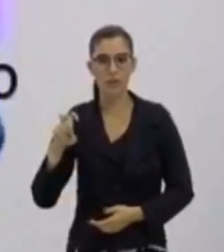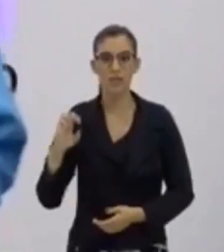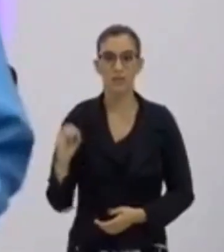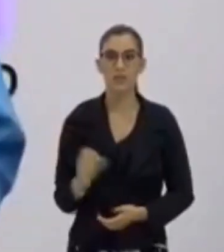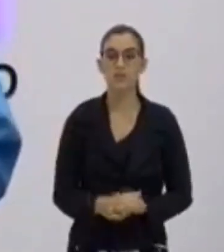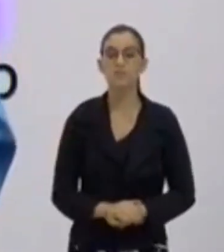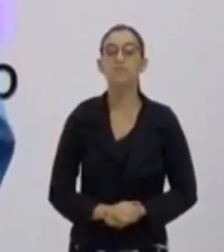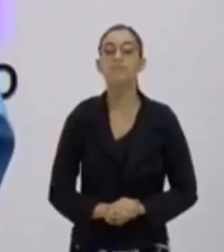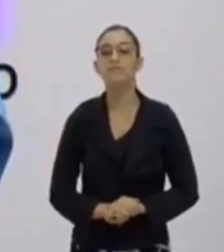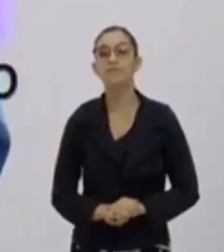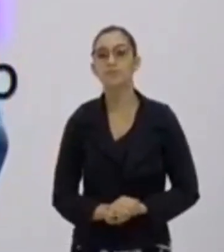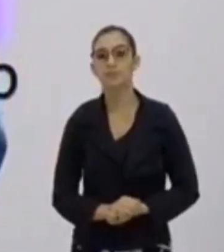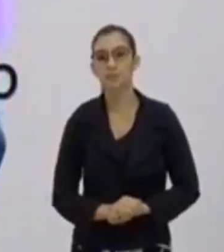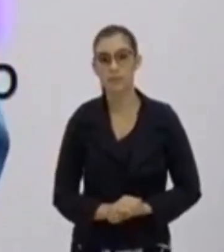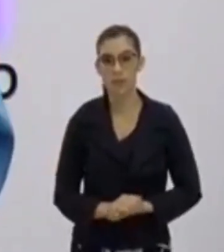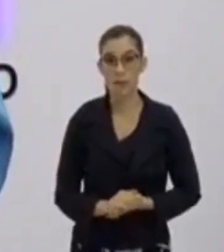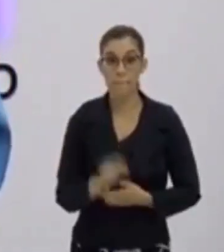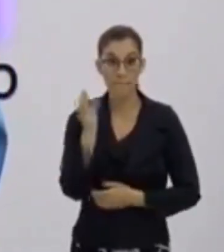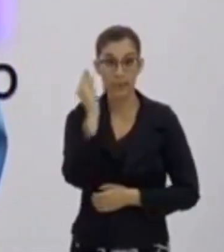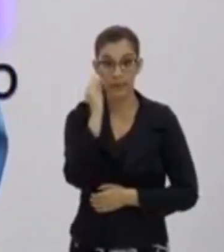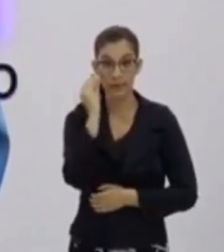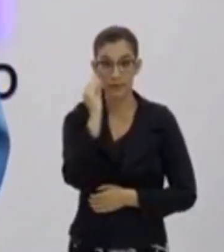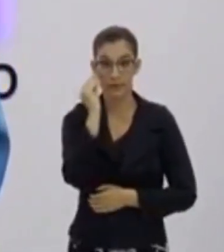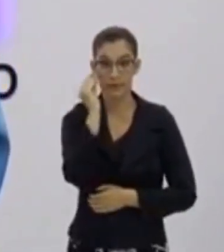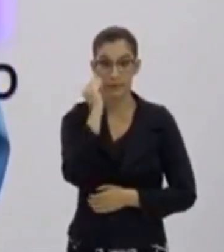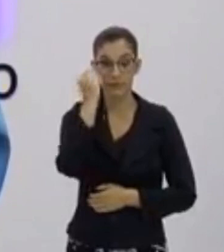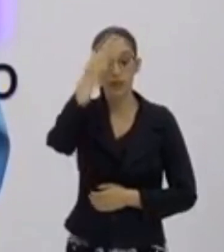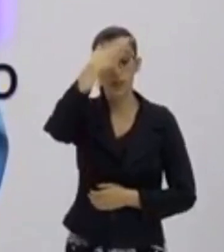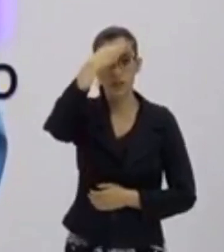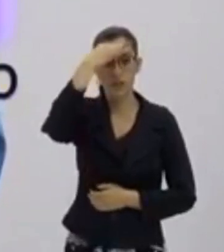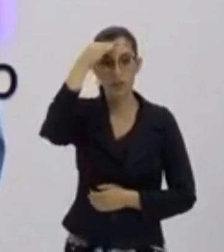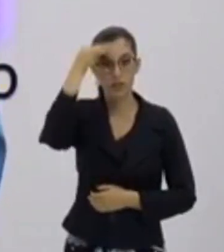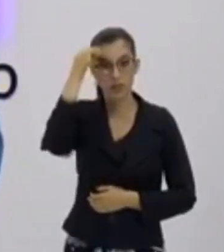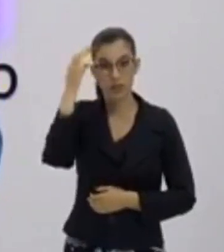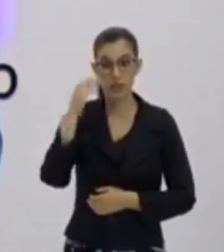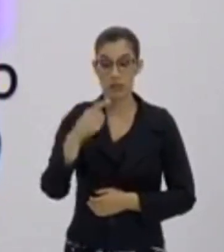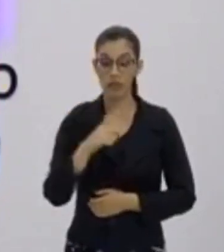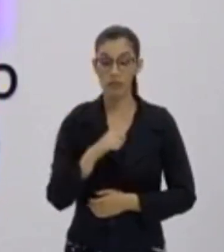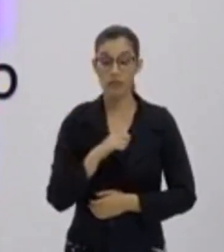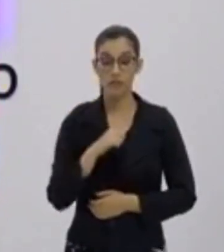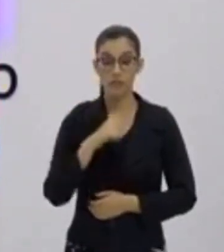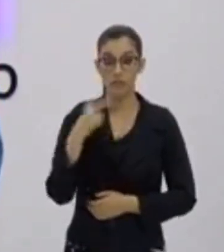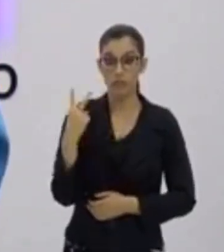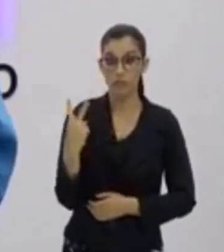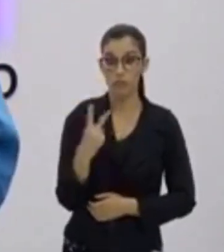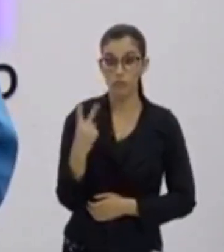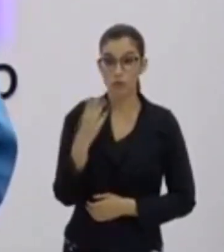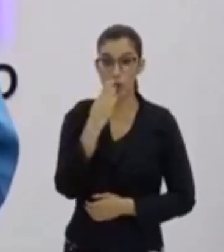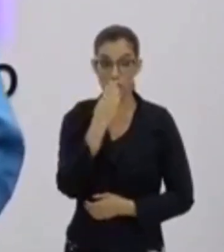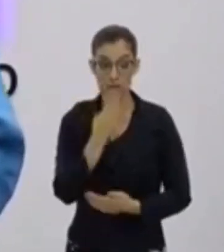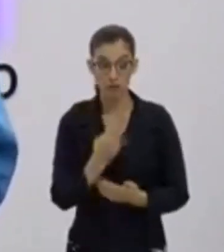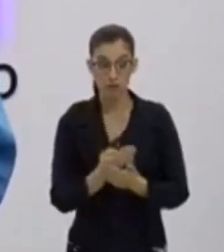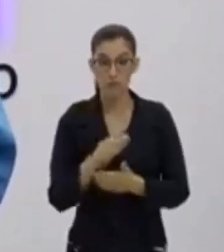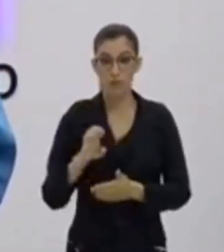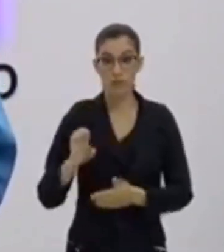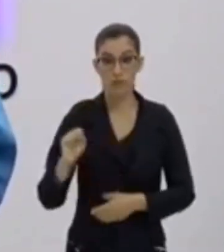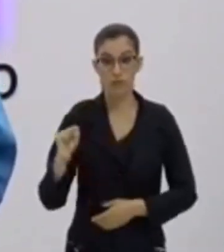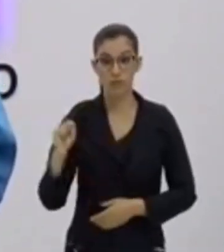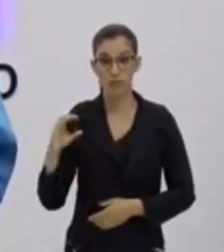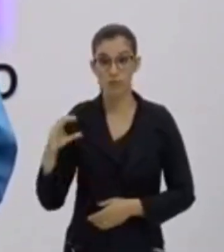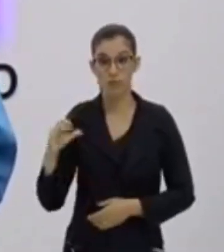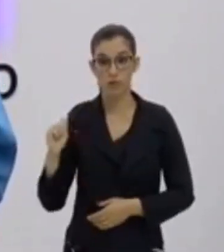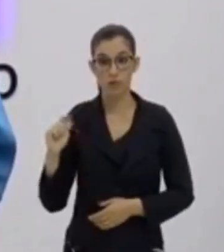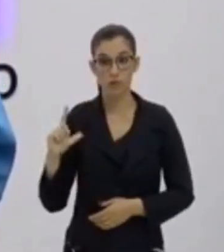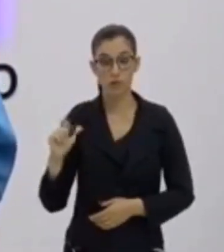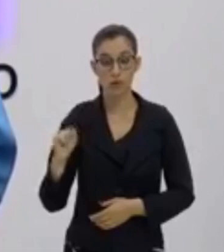novamente. Te liga, criança. Não te esquece, nós temos dois tipos de escalas. O primeiro é uma escala